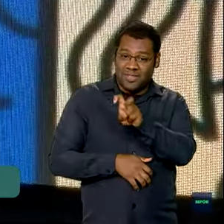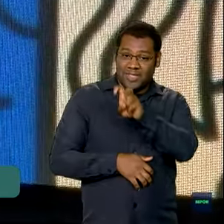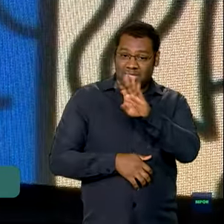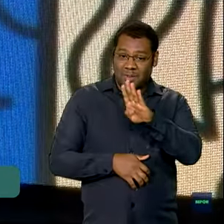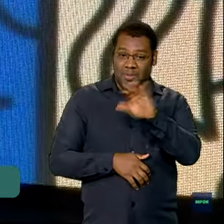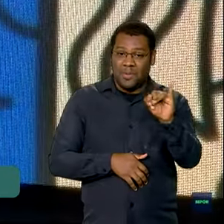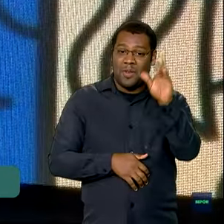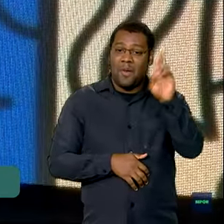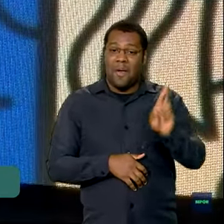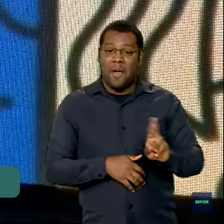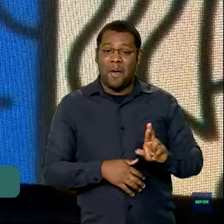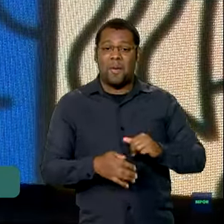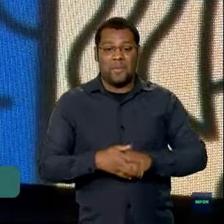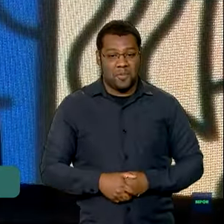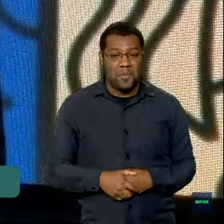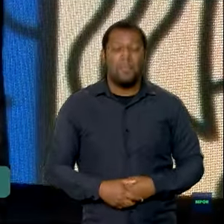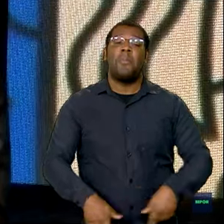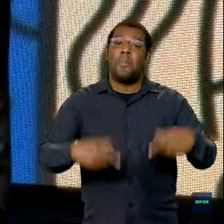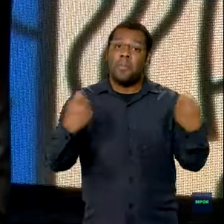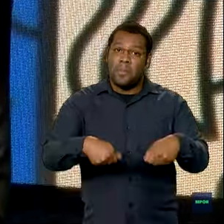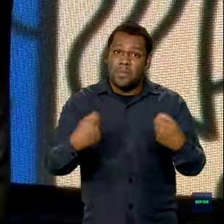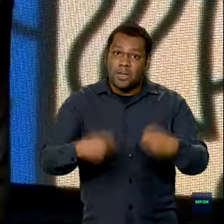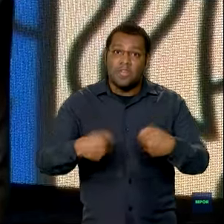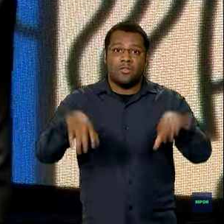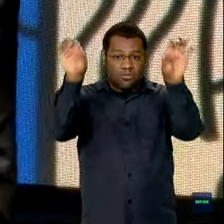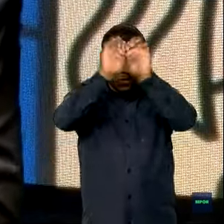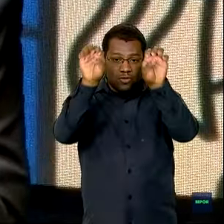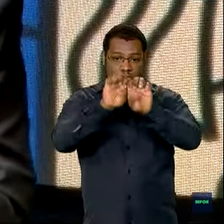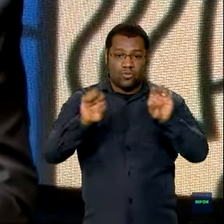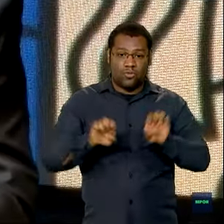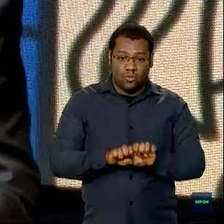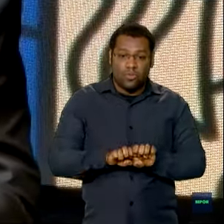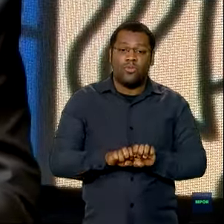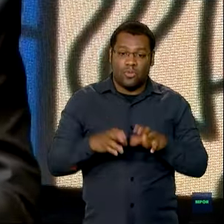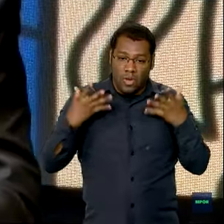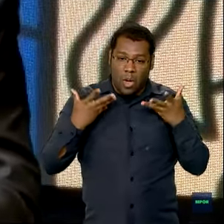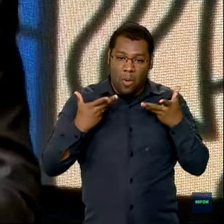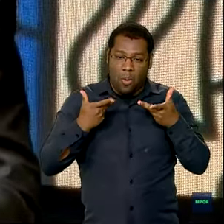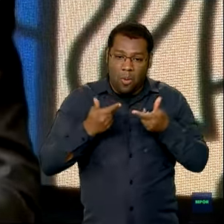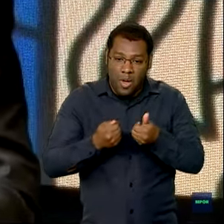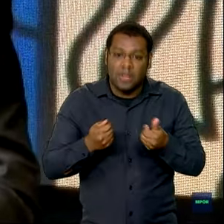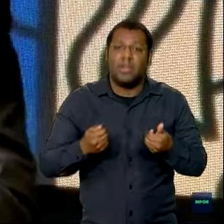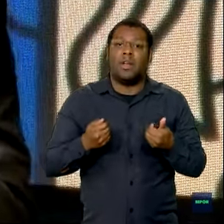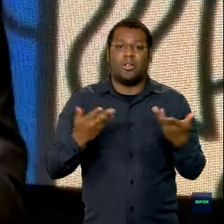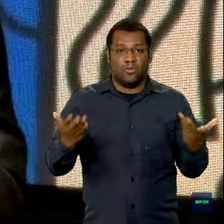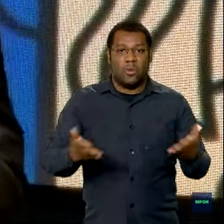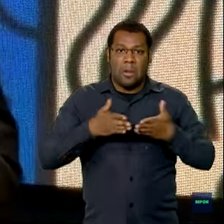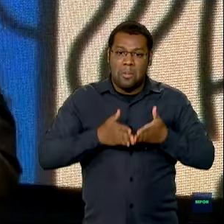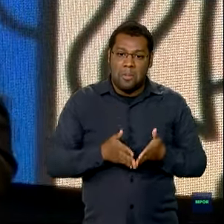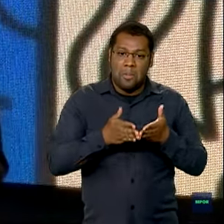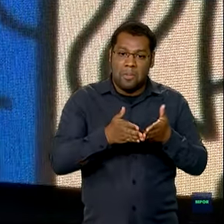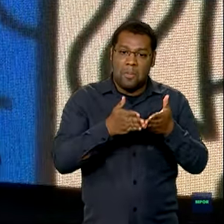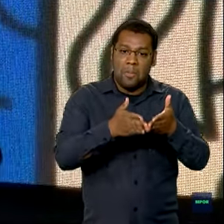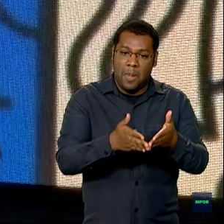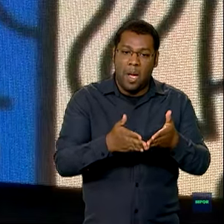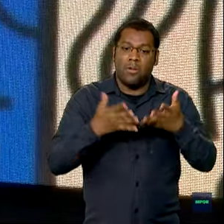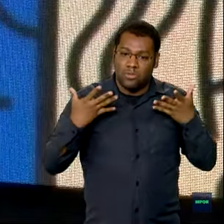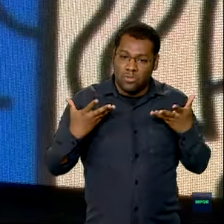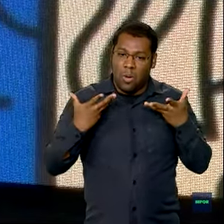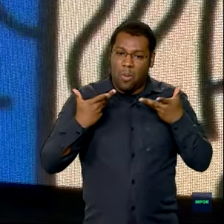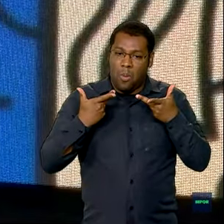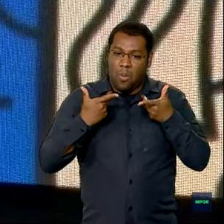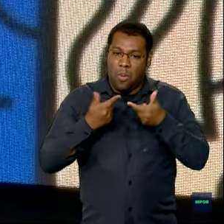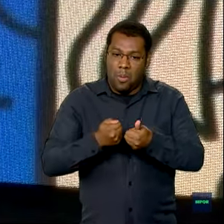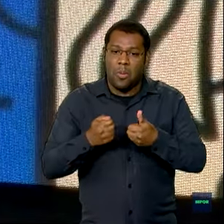isso, nós precisamos ter uma boa infraestrutura, portos eficientes, porque, como aqui foi dito,